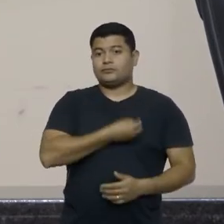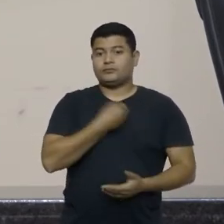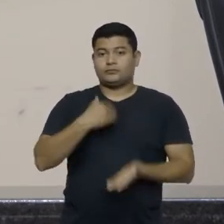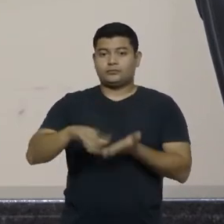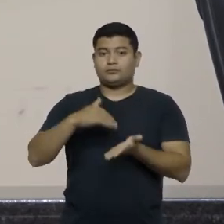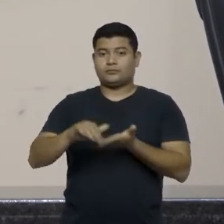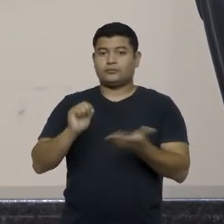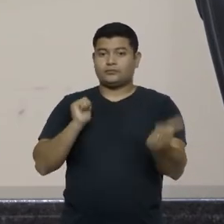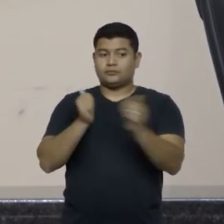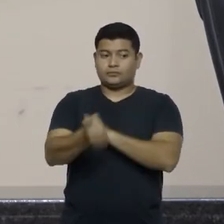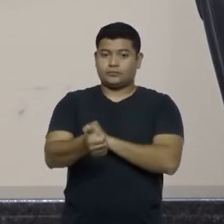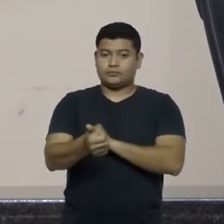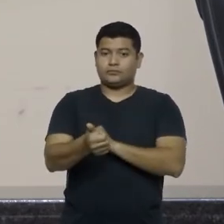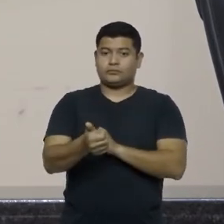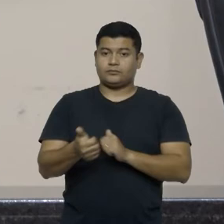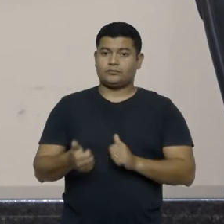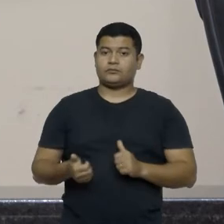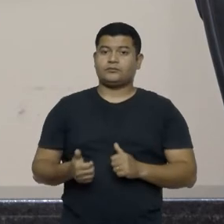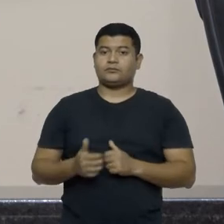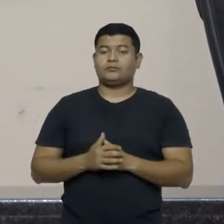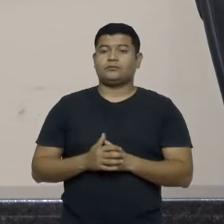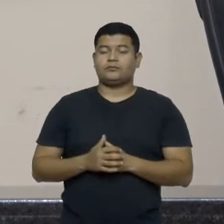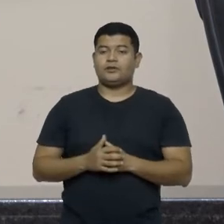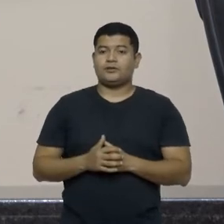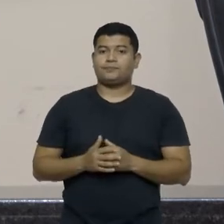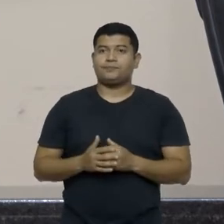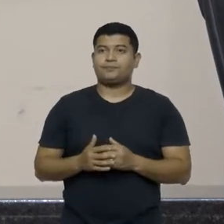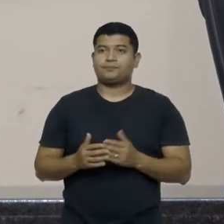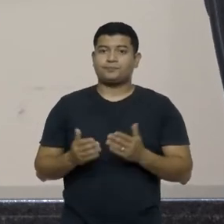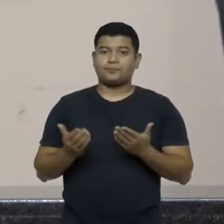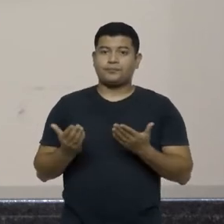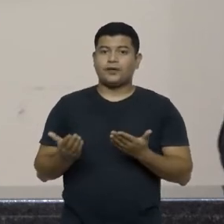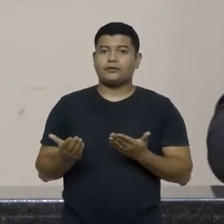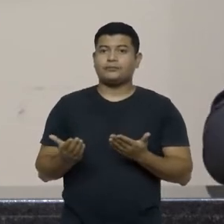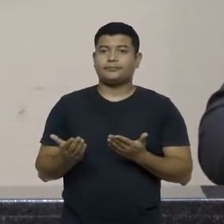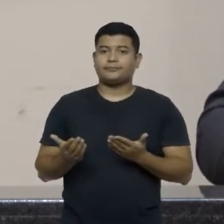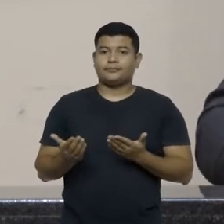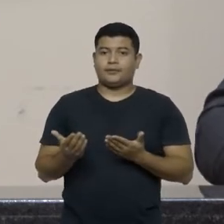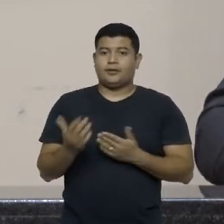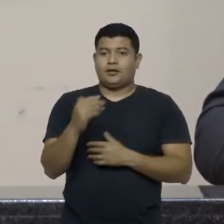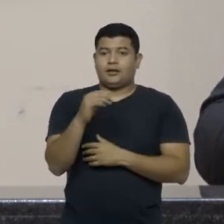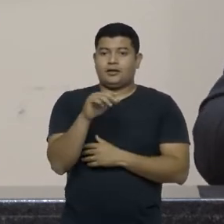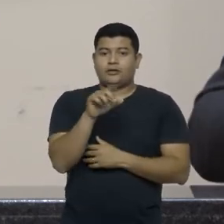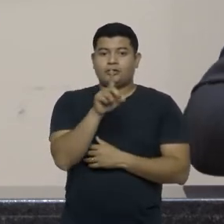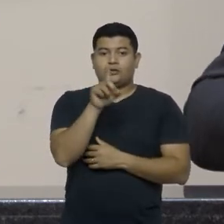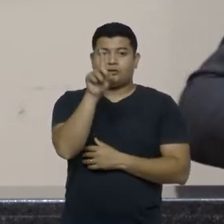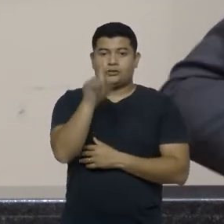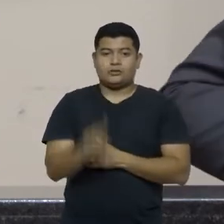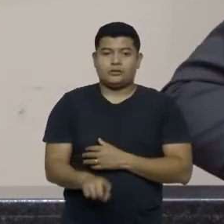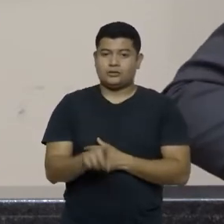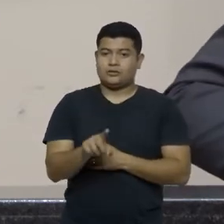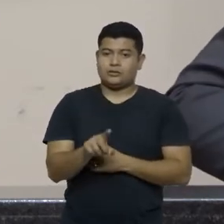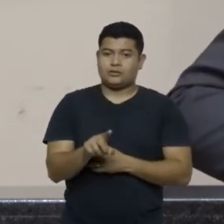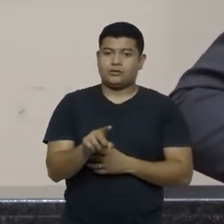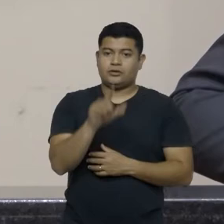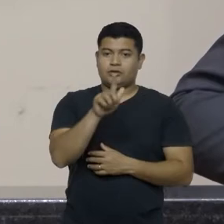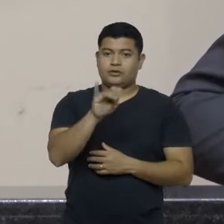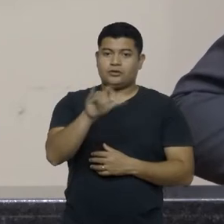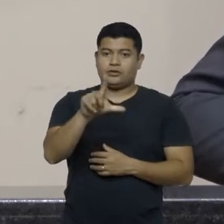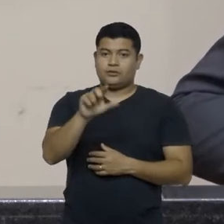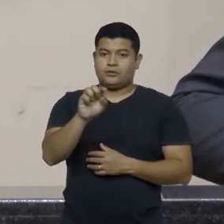esporte de São João do Sul Felipe Celal Cardoso e do diretor Gilberto